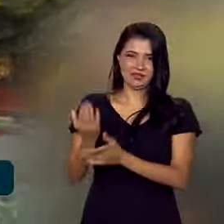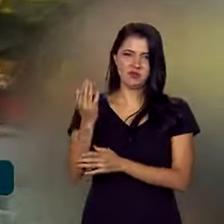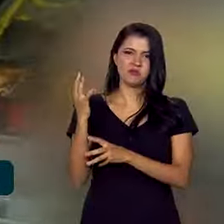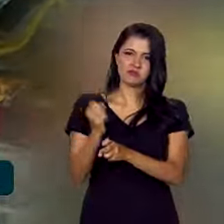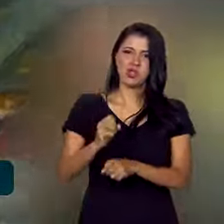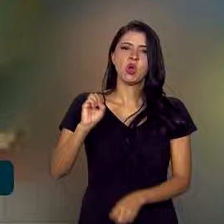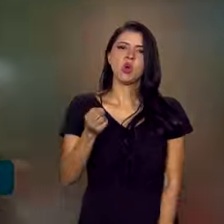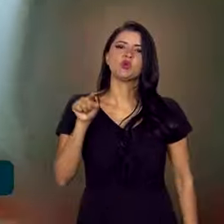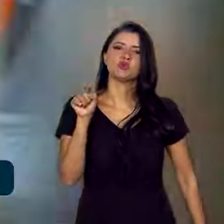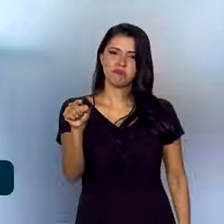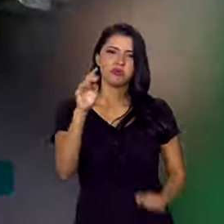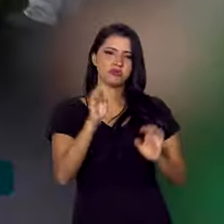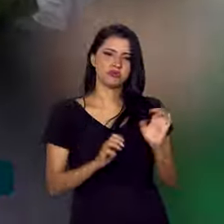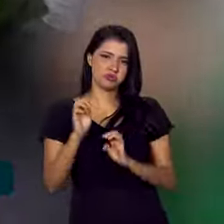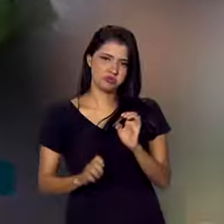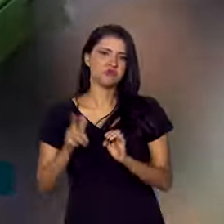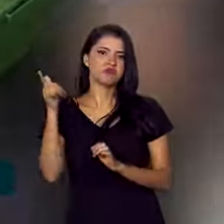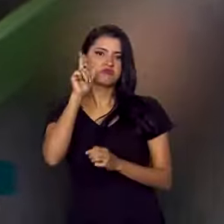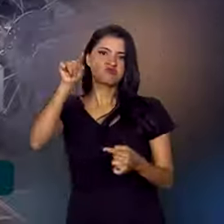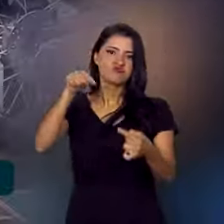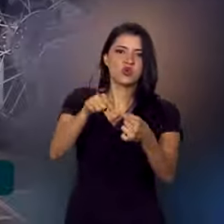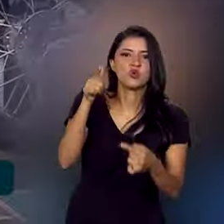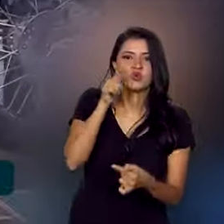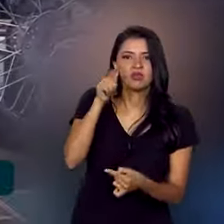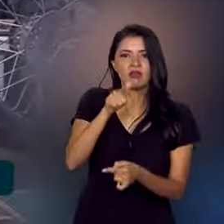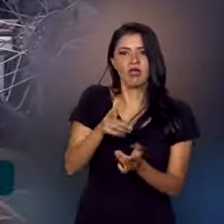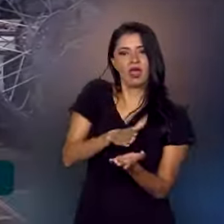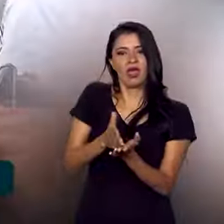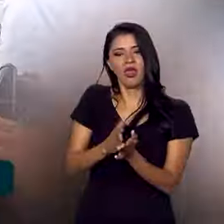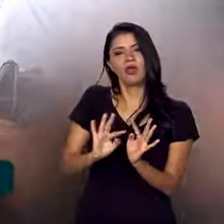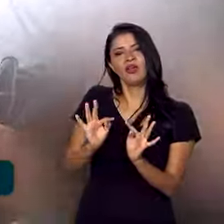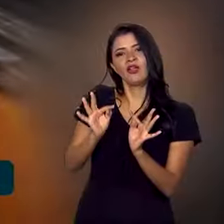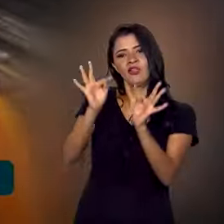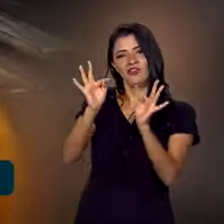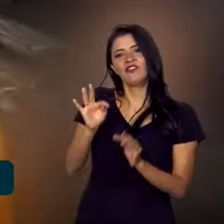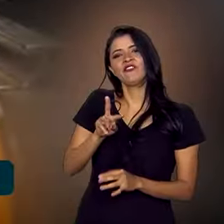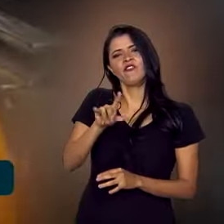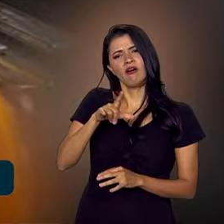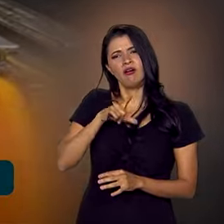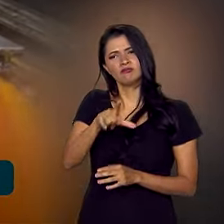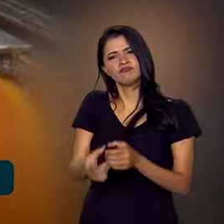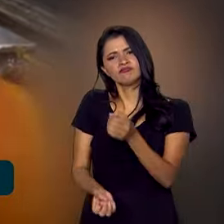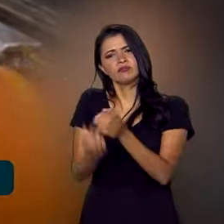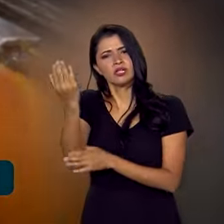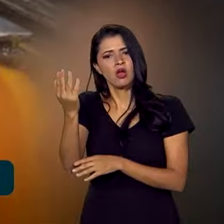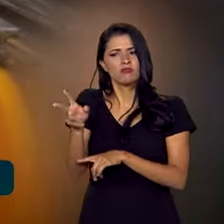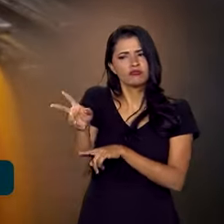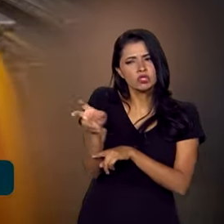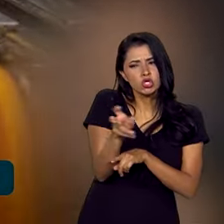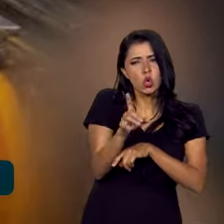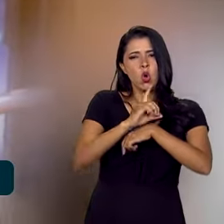8 mil indústrias devem alcançar a chamada fronteira tecnológica, com a instalação de sensores